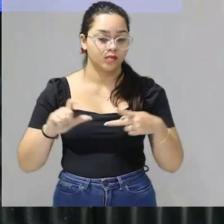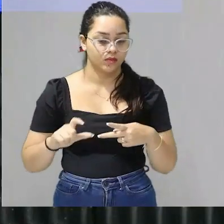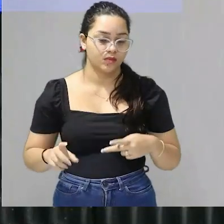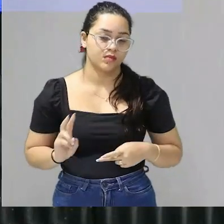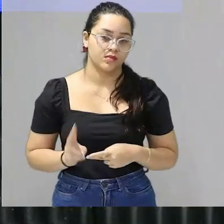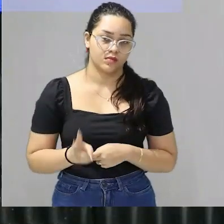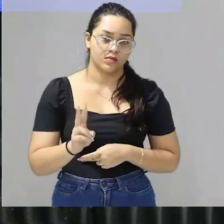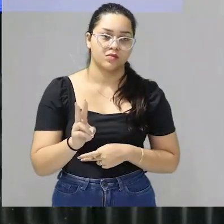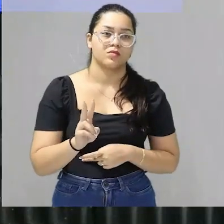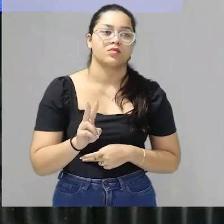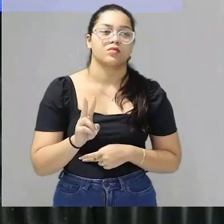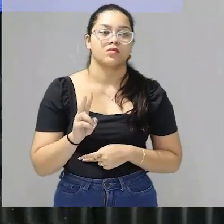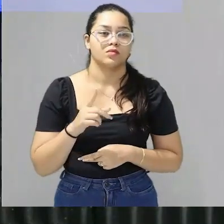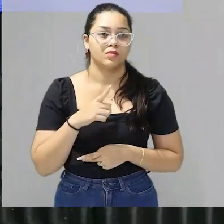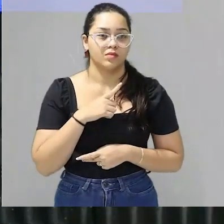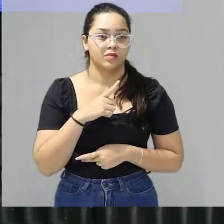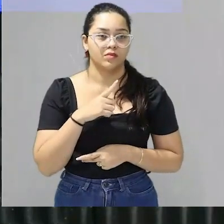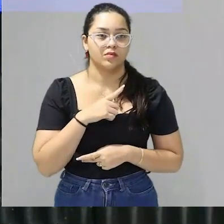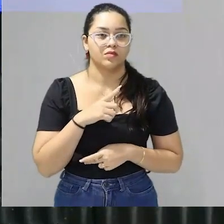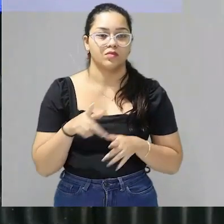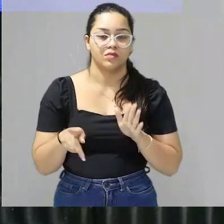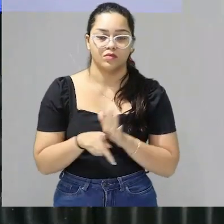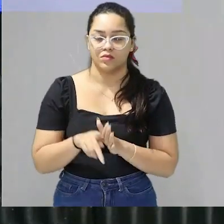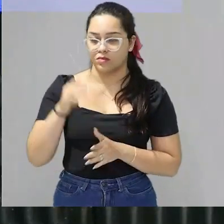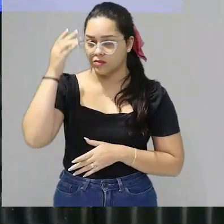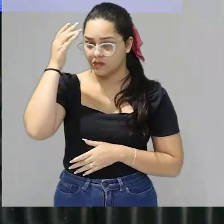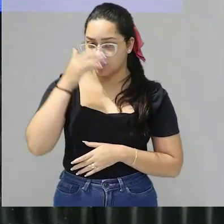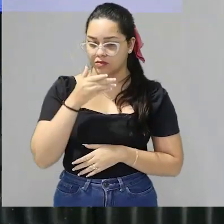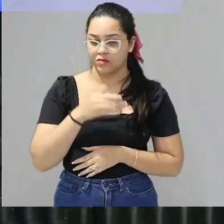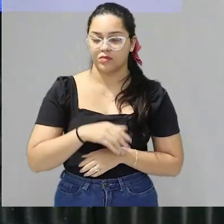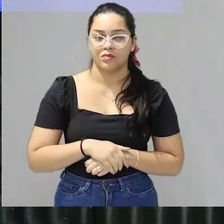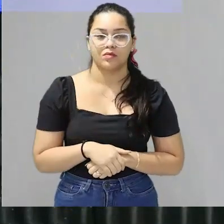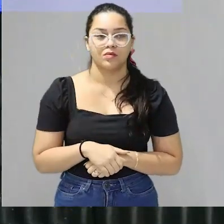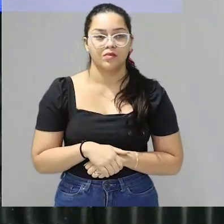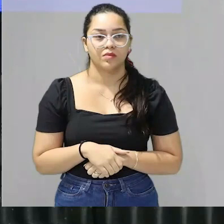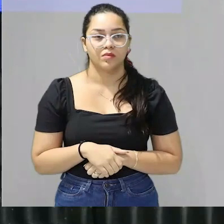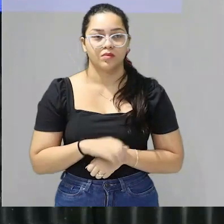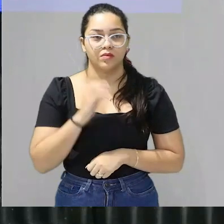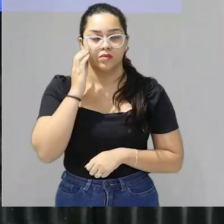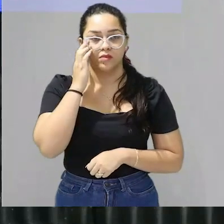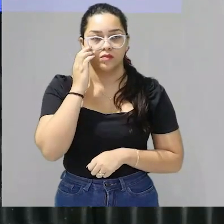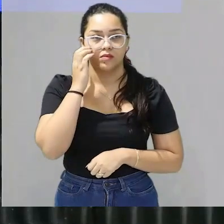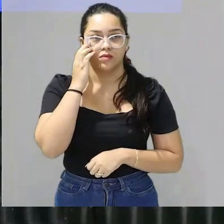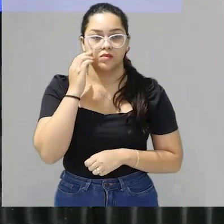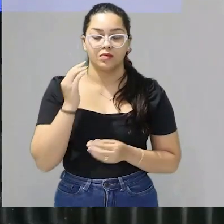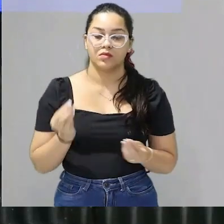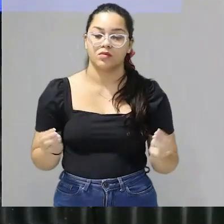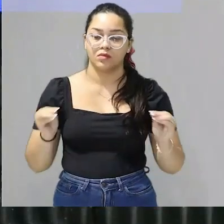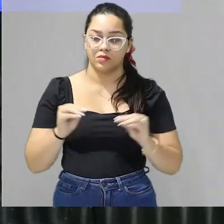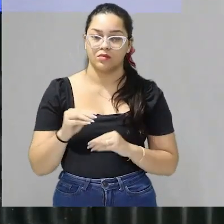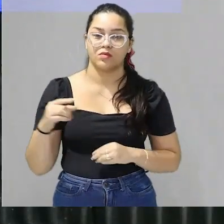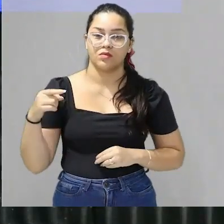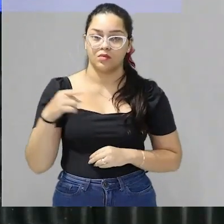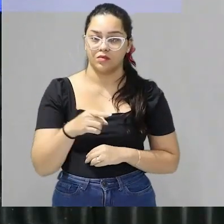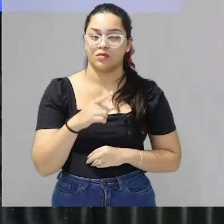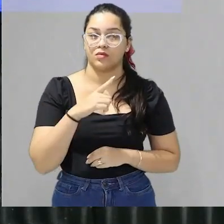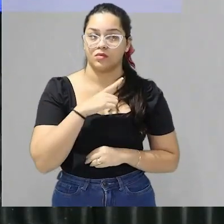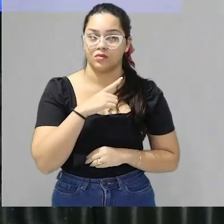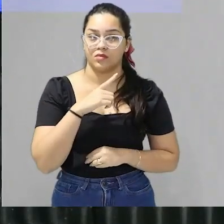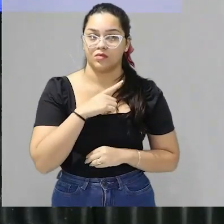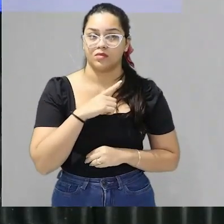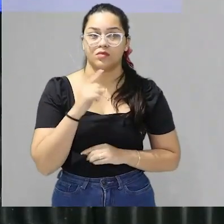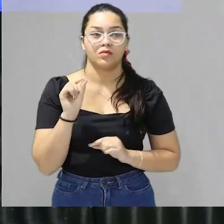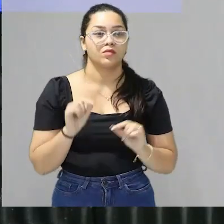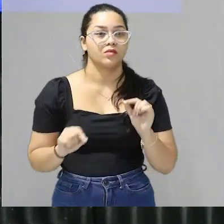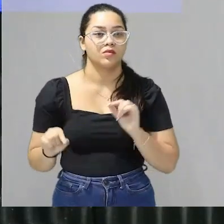sempre com argumentos que sirvam para comprová-la então colocou ali a sua tese estabeleceu qual